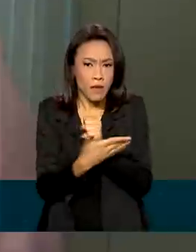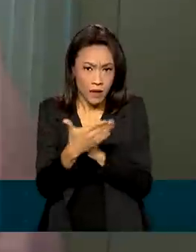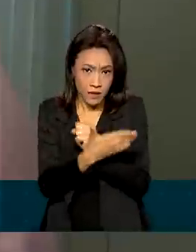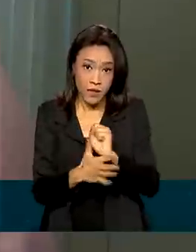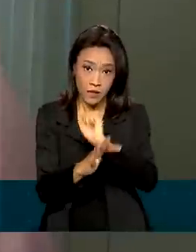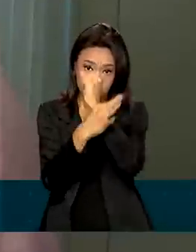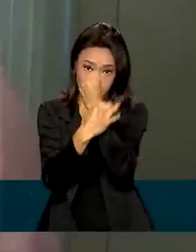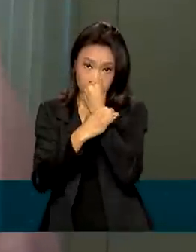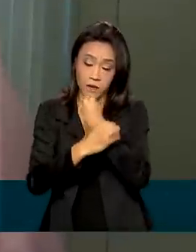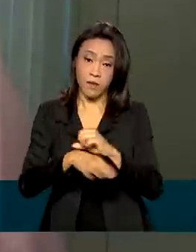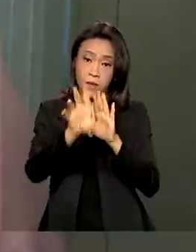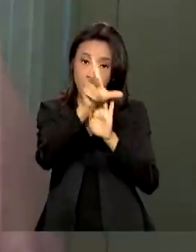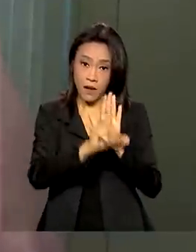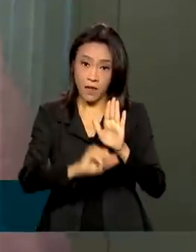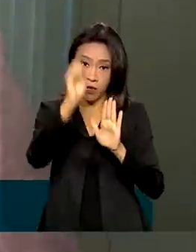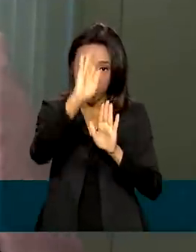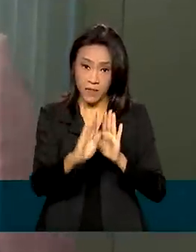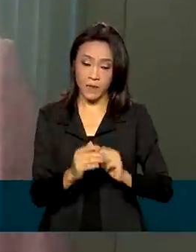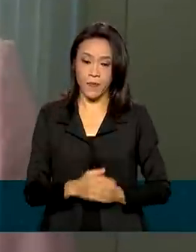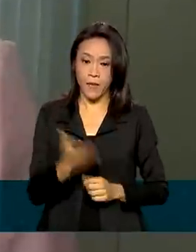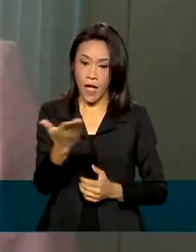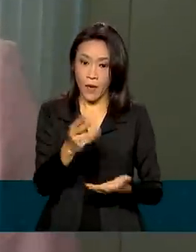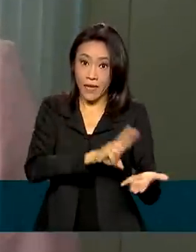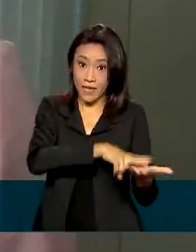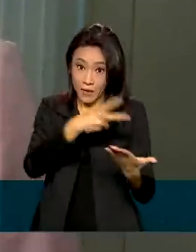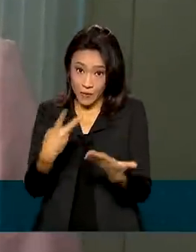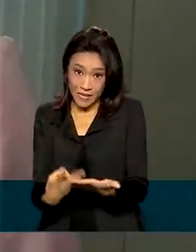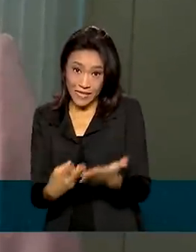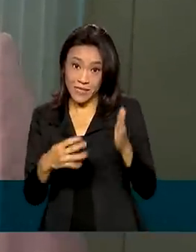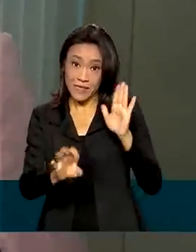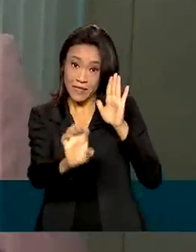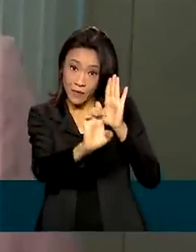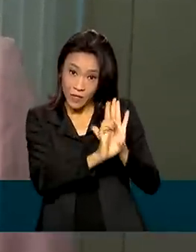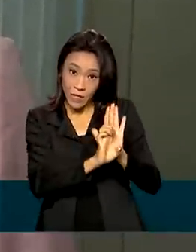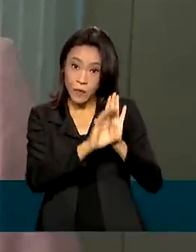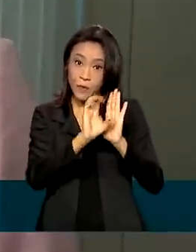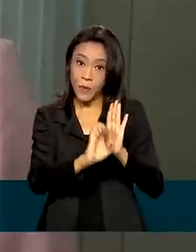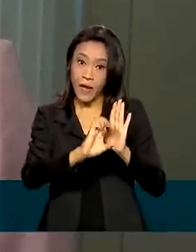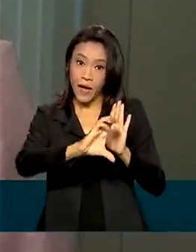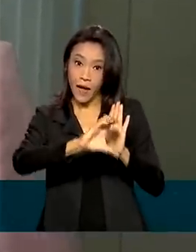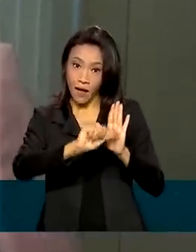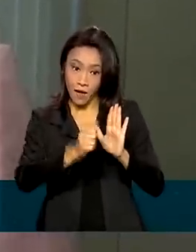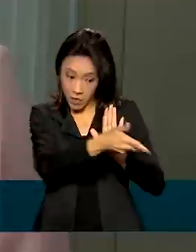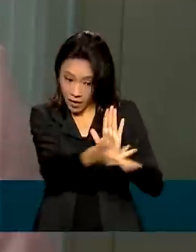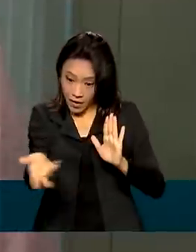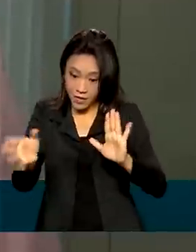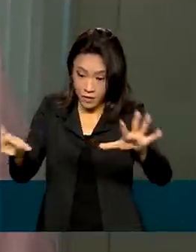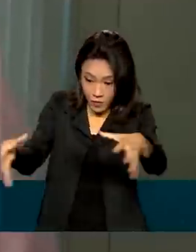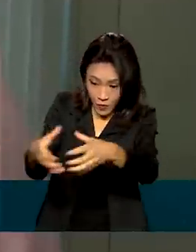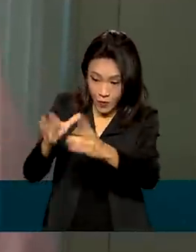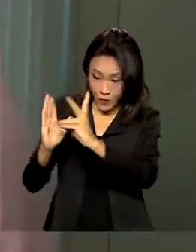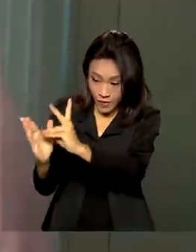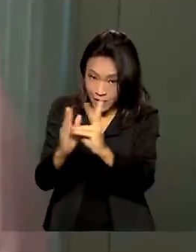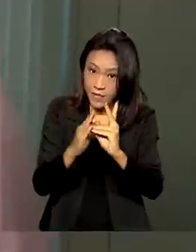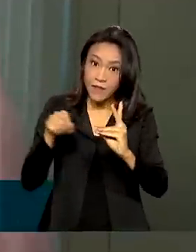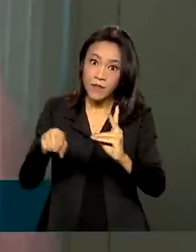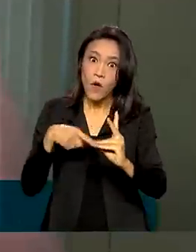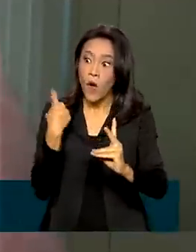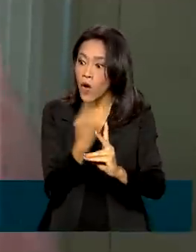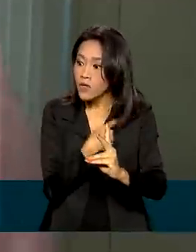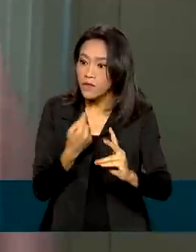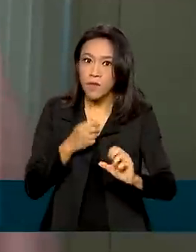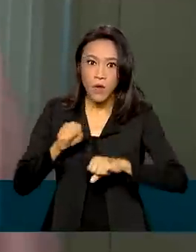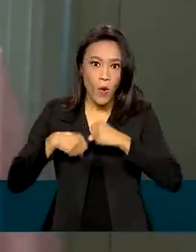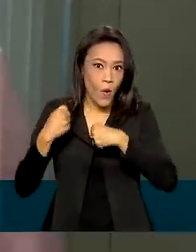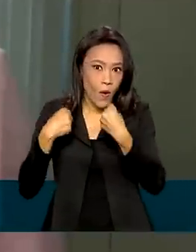Traduzir o ECA para fazer com que chegue nessa população, a partir de agora a gente vai correr contra o tempo, a gente quer